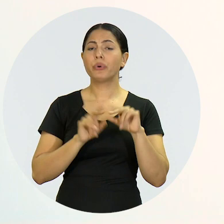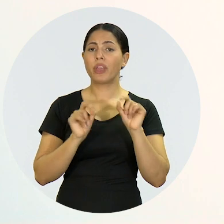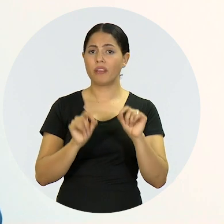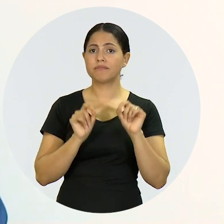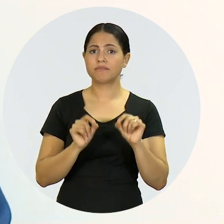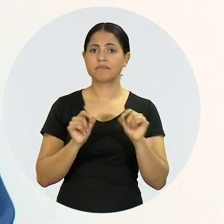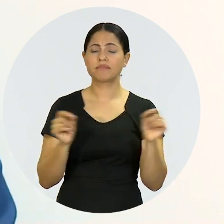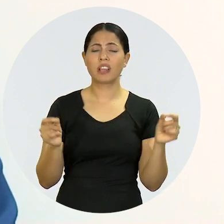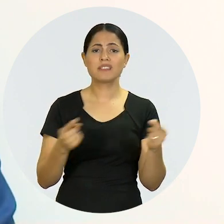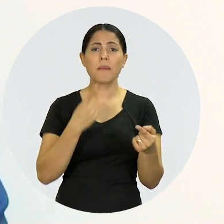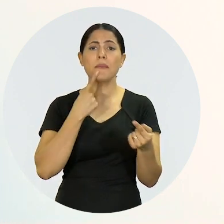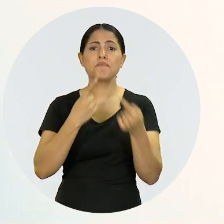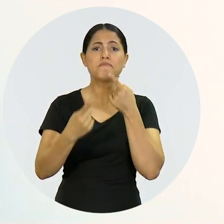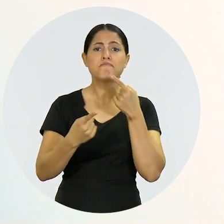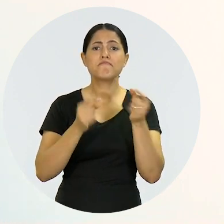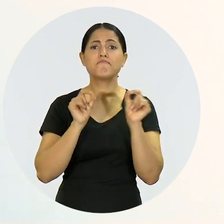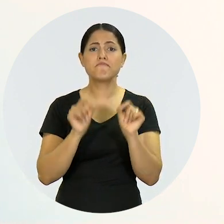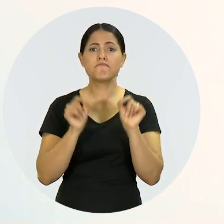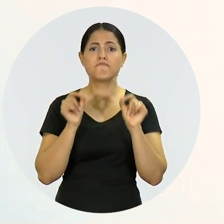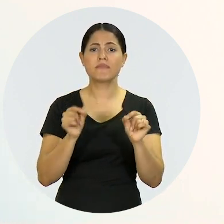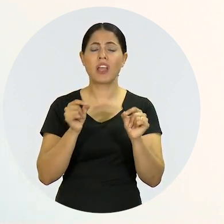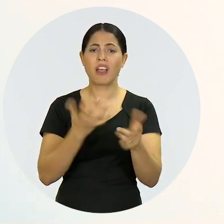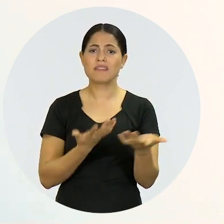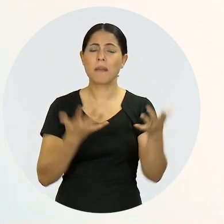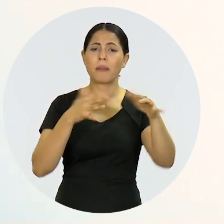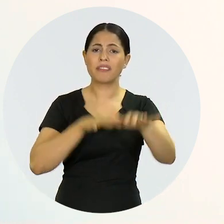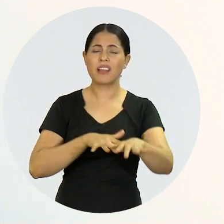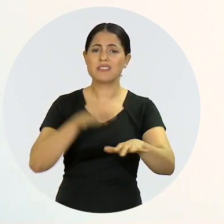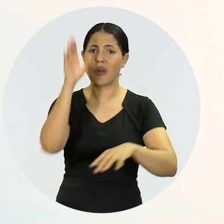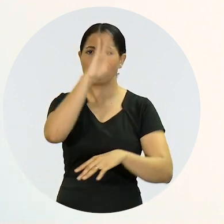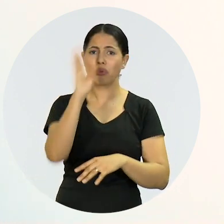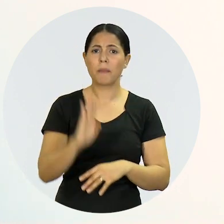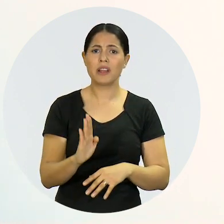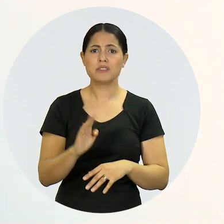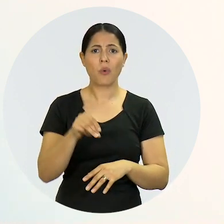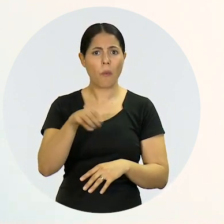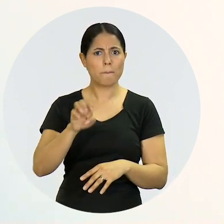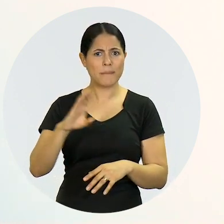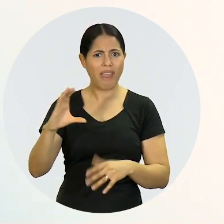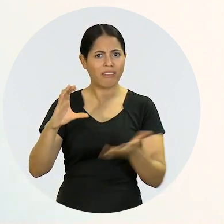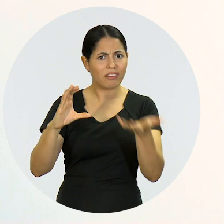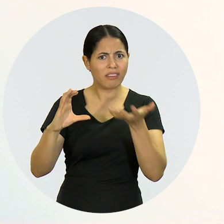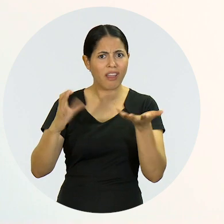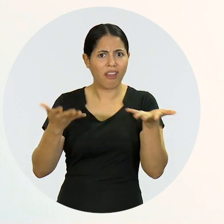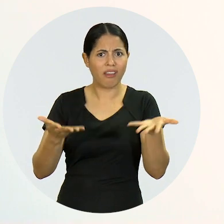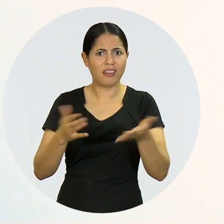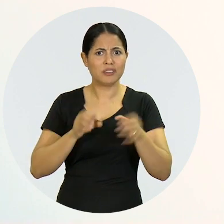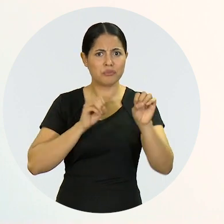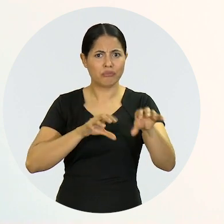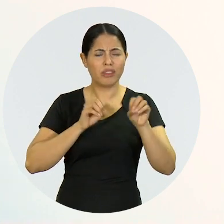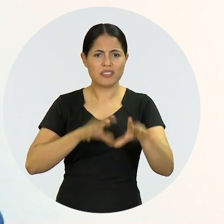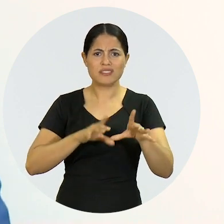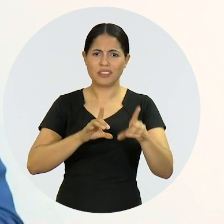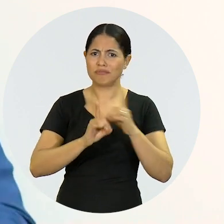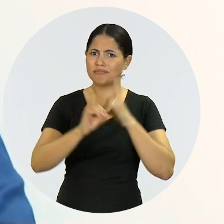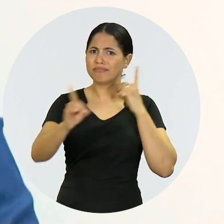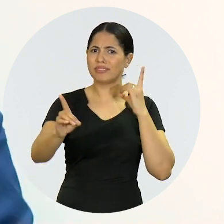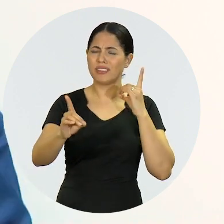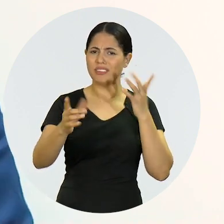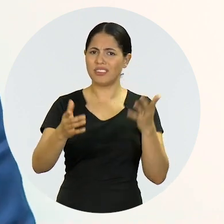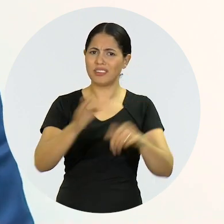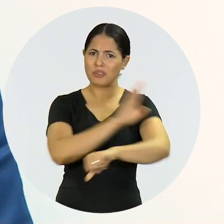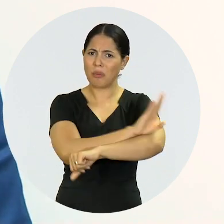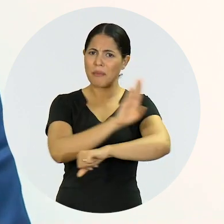competente, no sentido de questionar a implantação no Brasil como pretende o MEC do